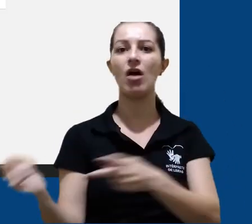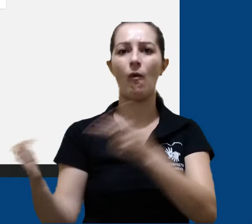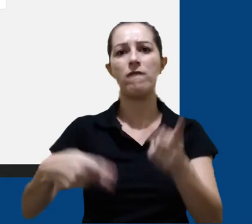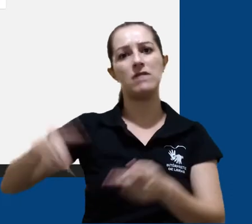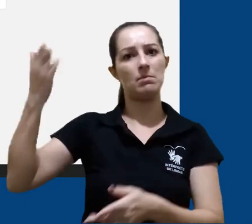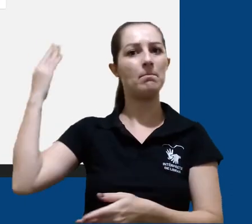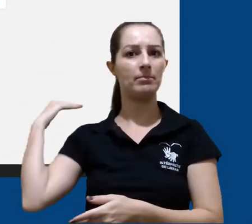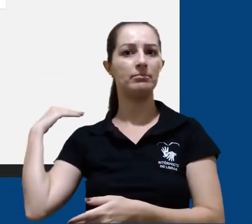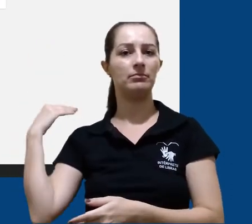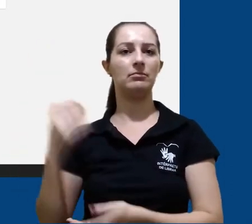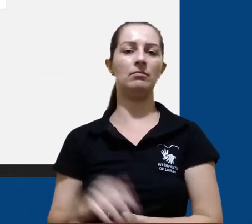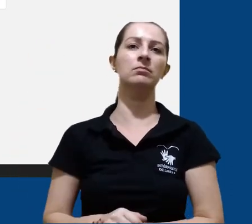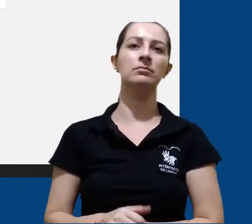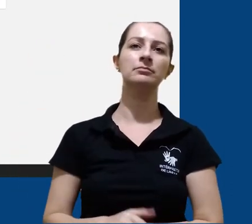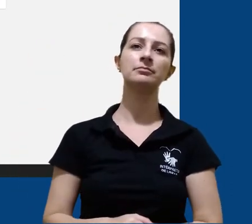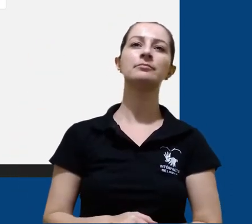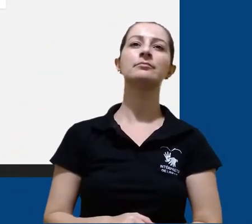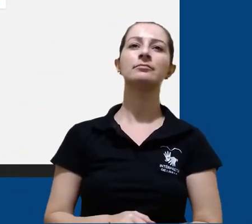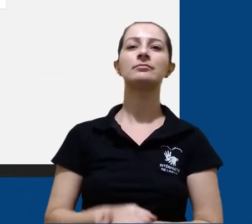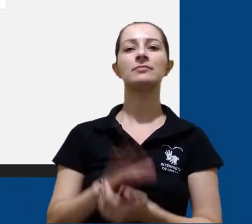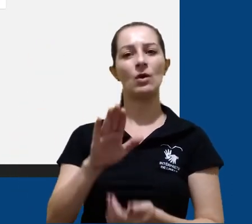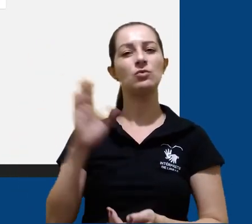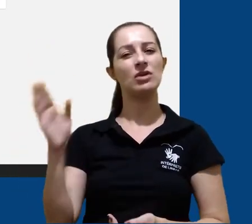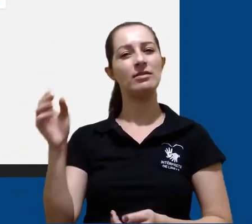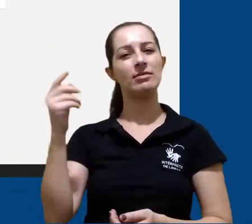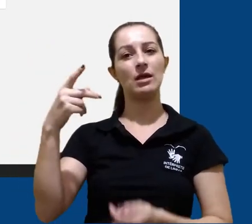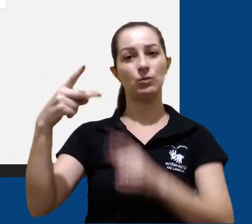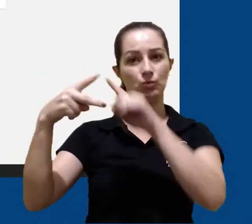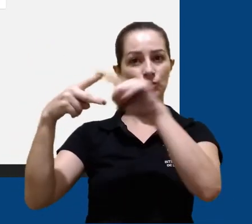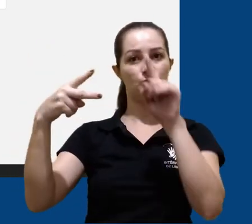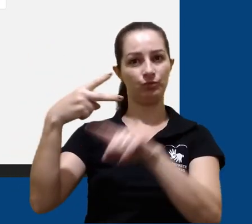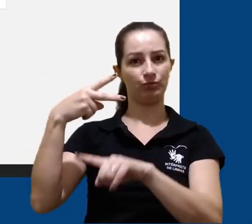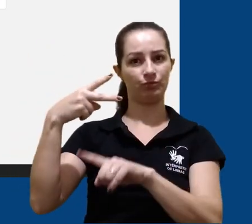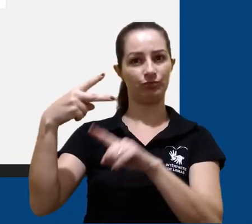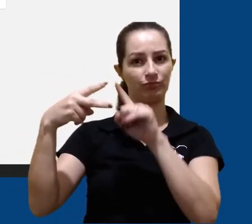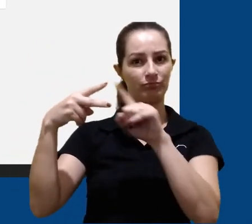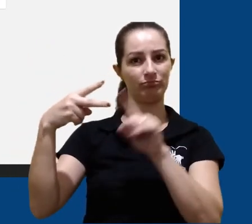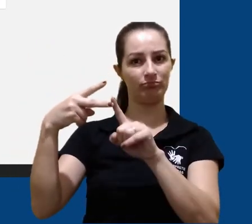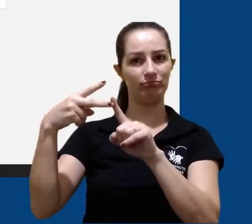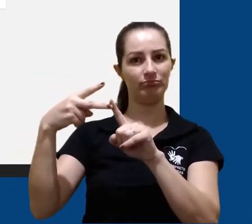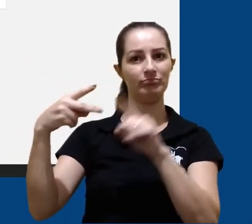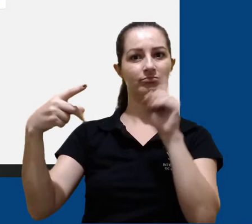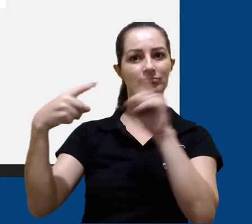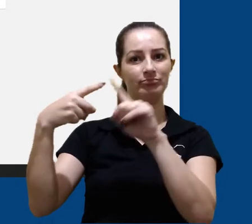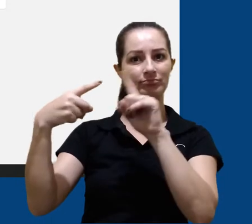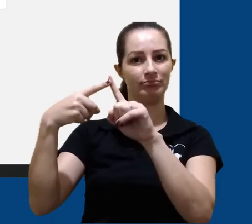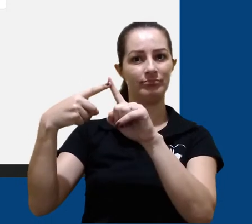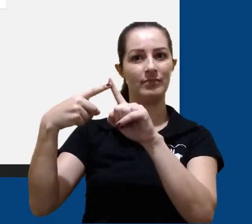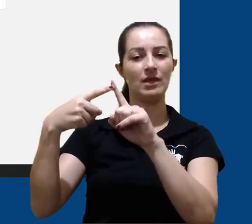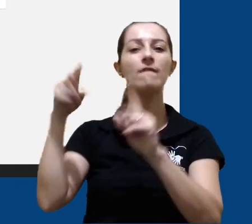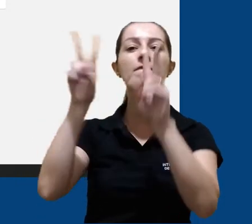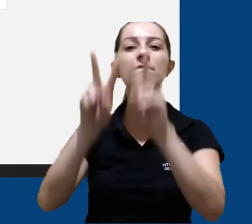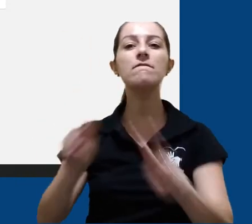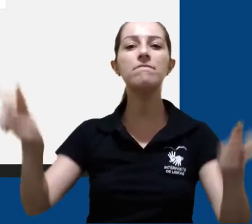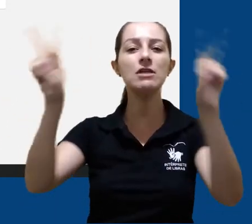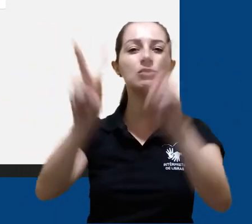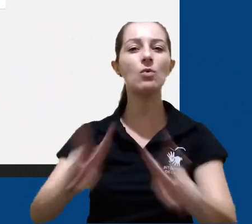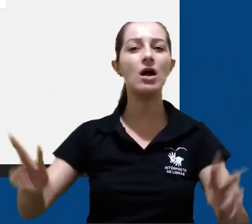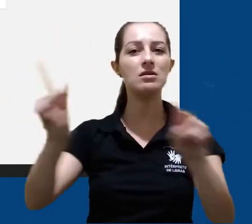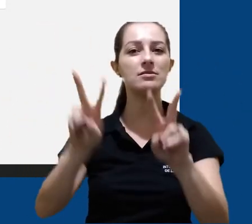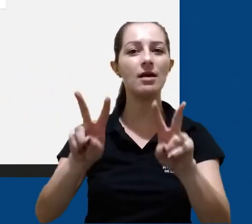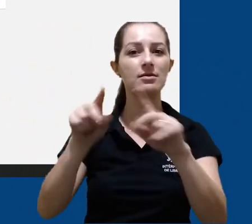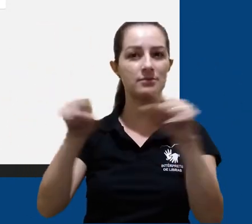já fomos convidados. No lado direito de alguma dessas salas, temos duas opções. A primeira delas é a de